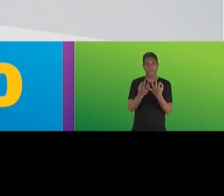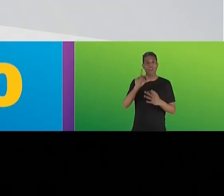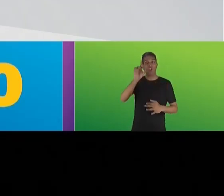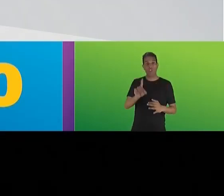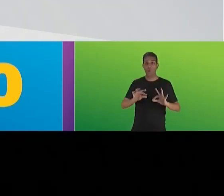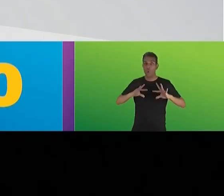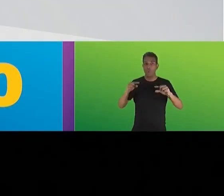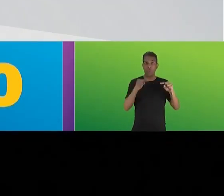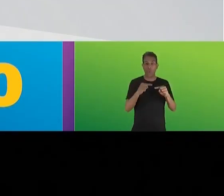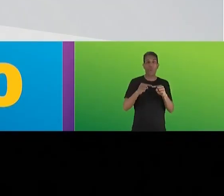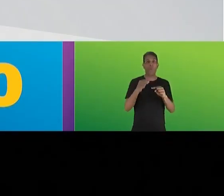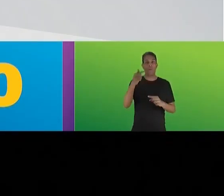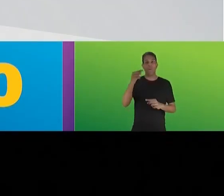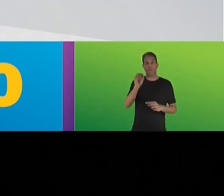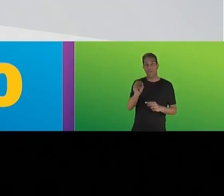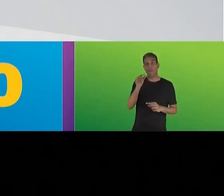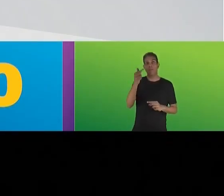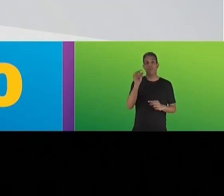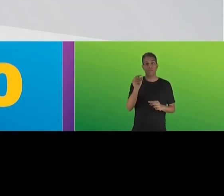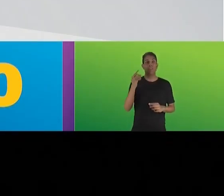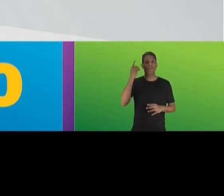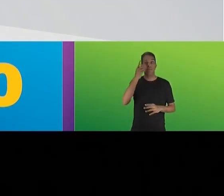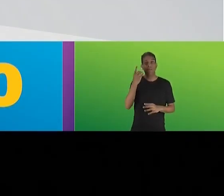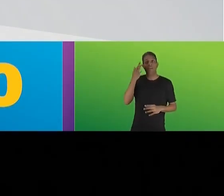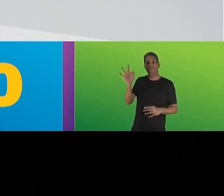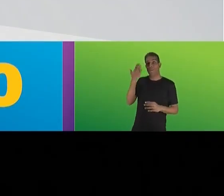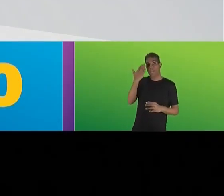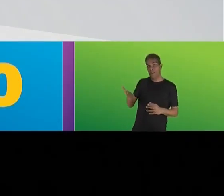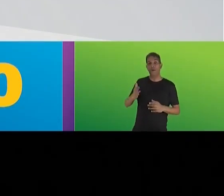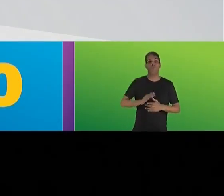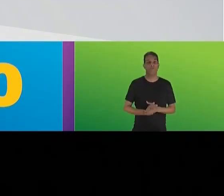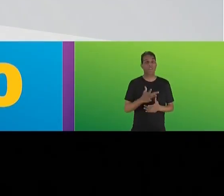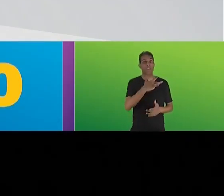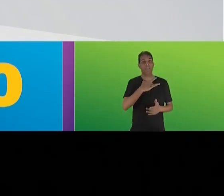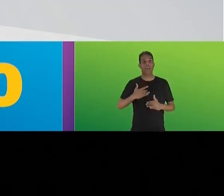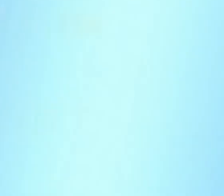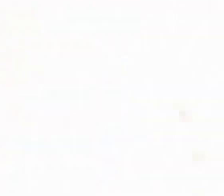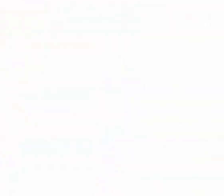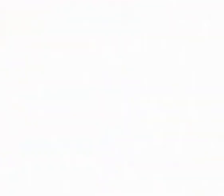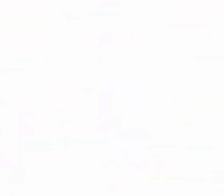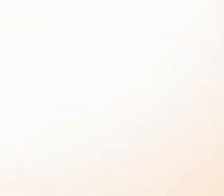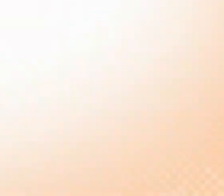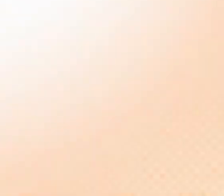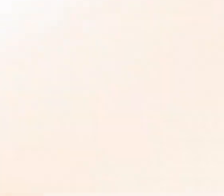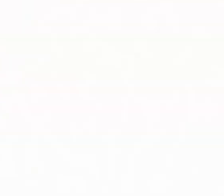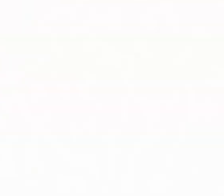voz em defesa da família, dos direitos e princípios da nossa gente. Rodrigo Laeb, deputado federal, 7070.